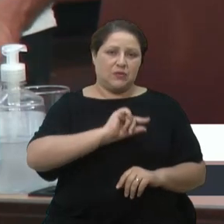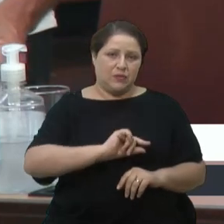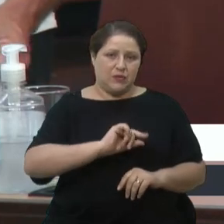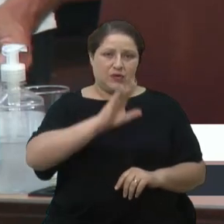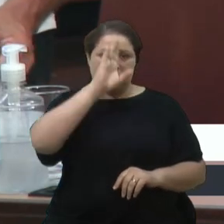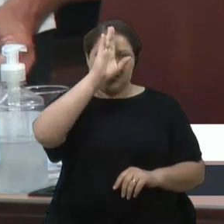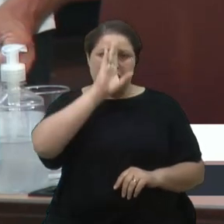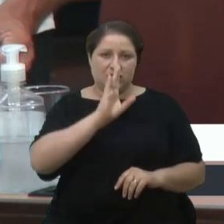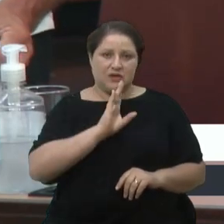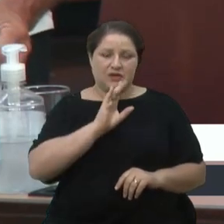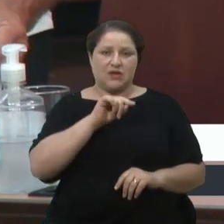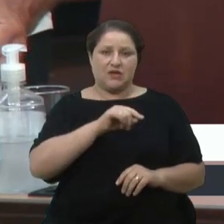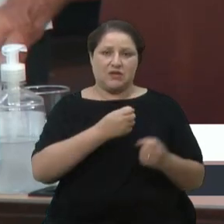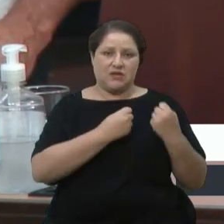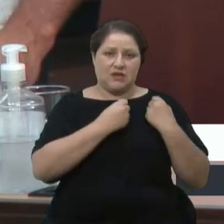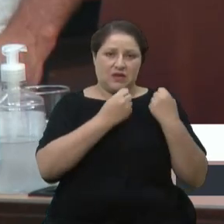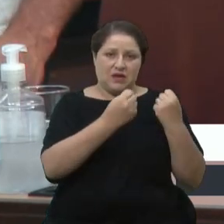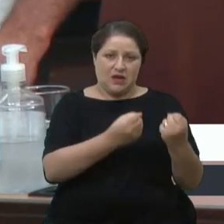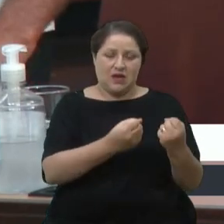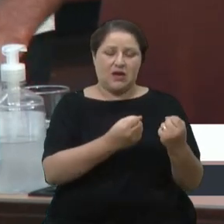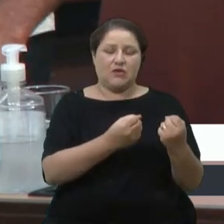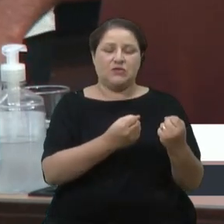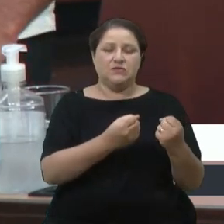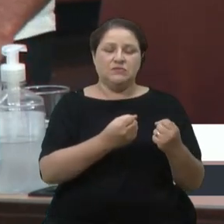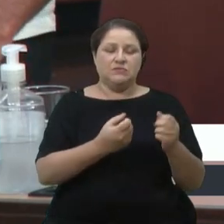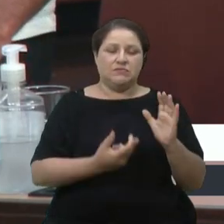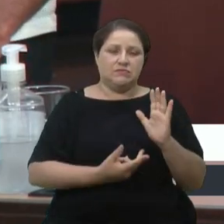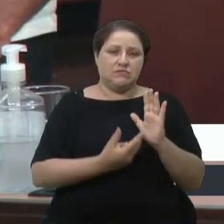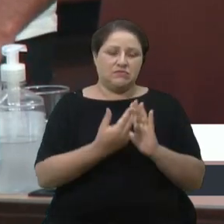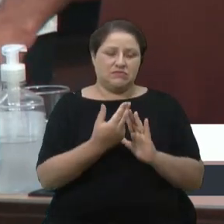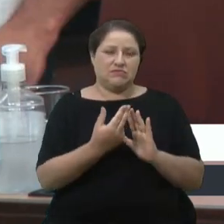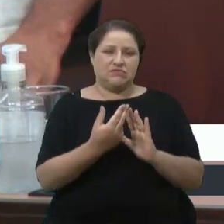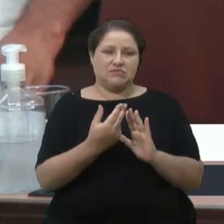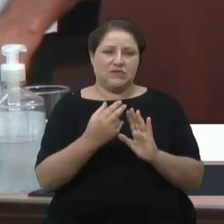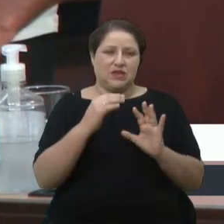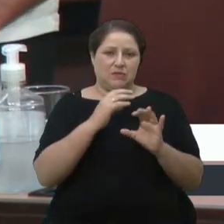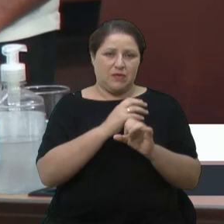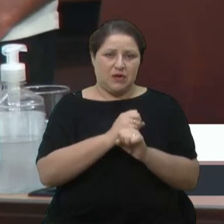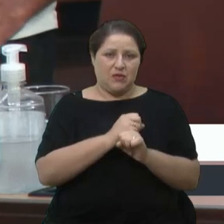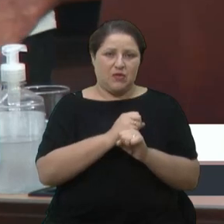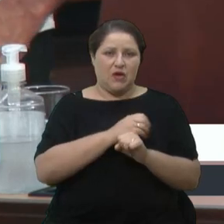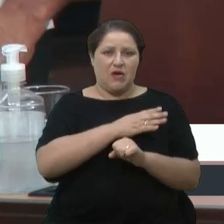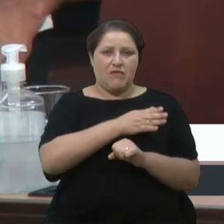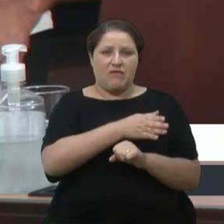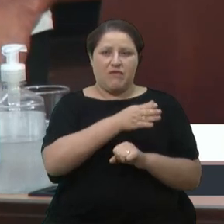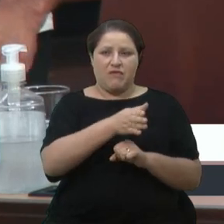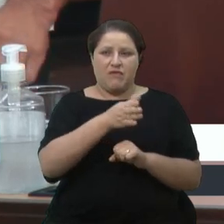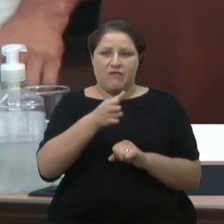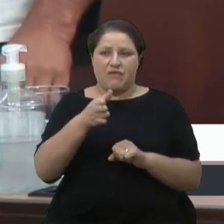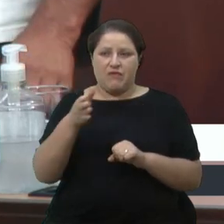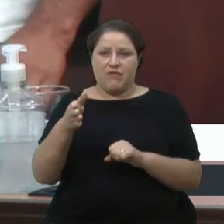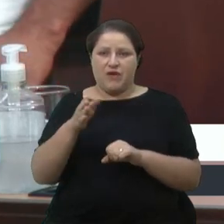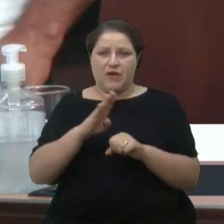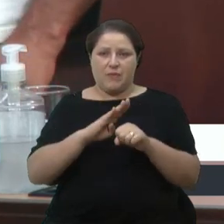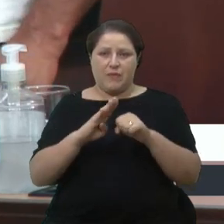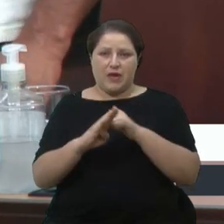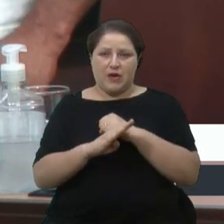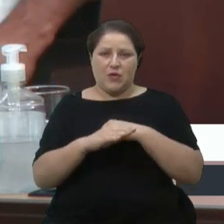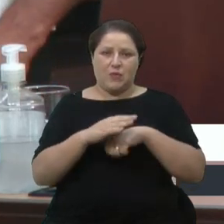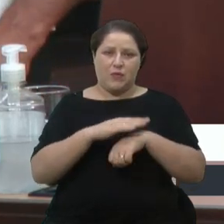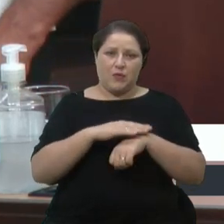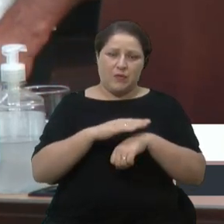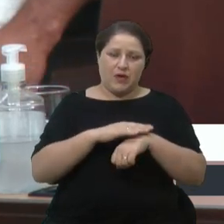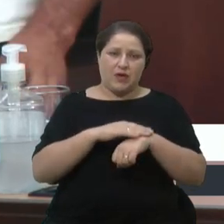gratuito. E esse castramóvel circulará nos bairros em determinados momentos, aonde